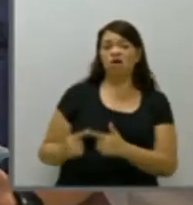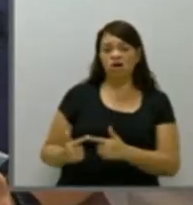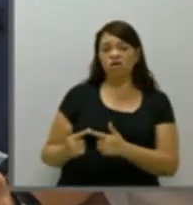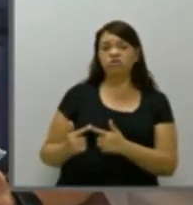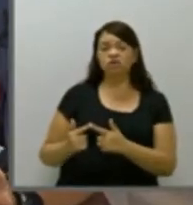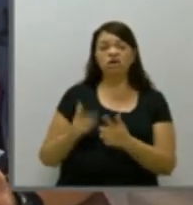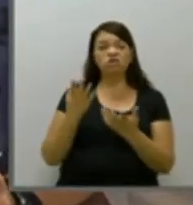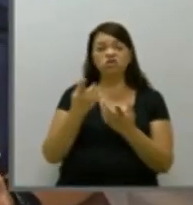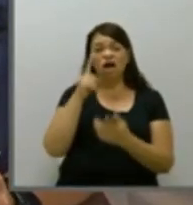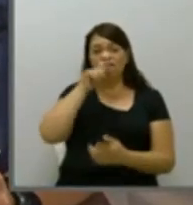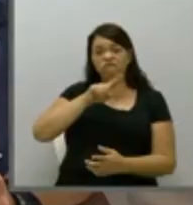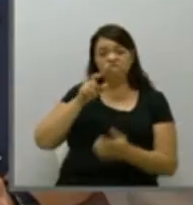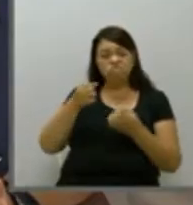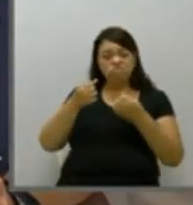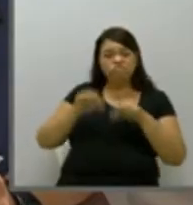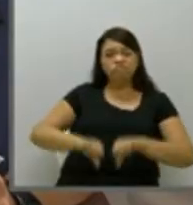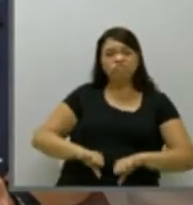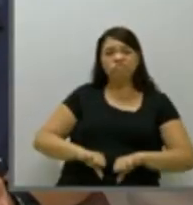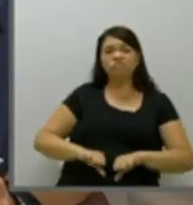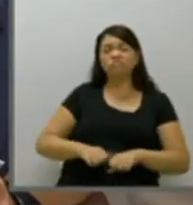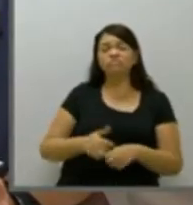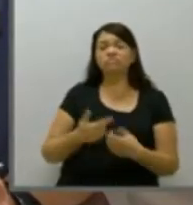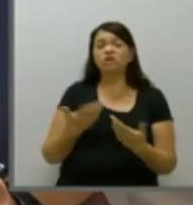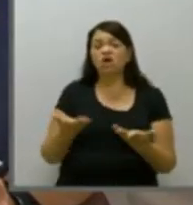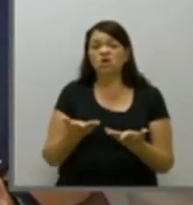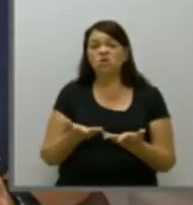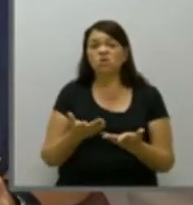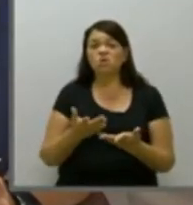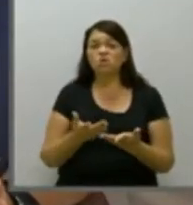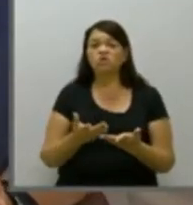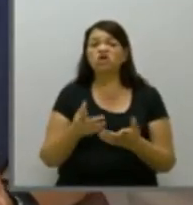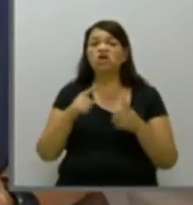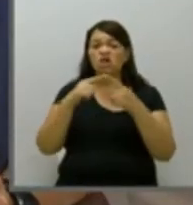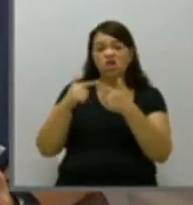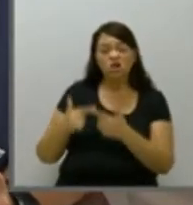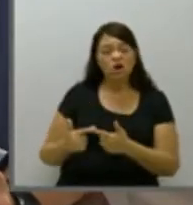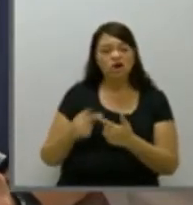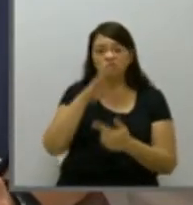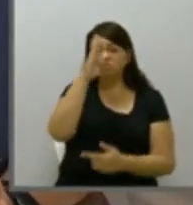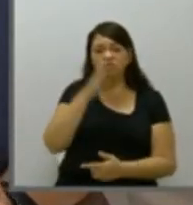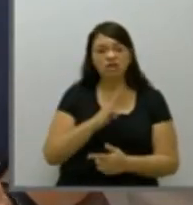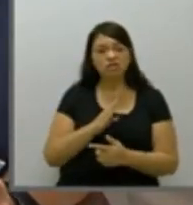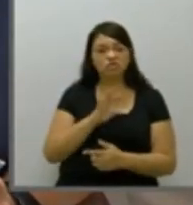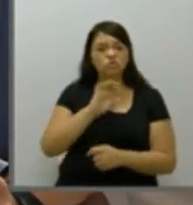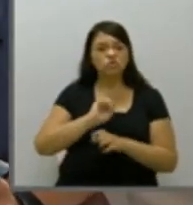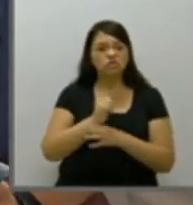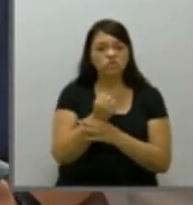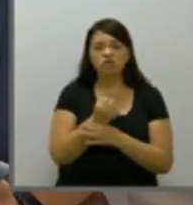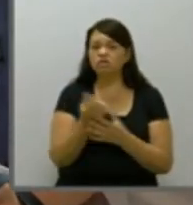falida. A lógica de segurança pública que a gente tem hoje no Brasil está falida. Precisamos rediscutir,